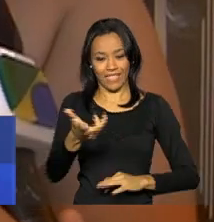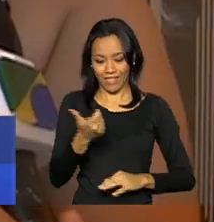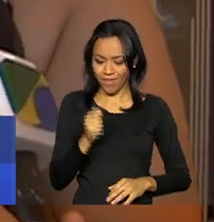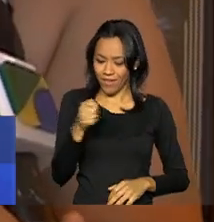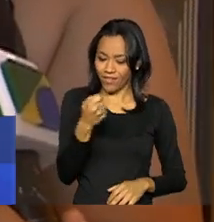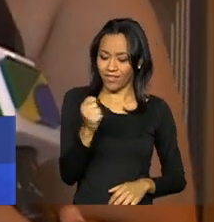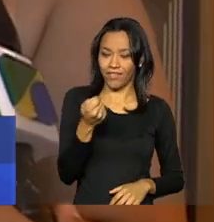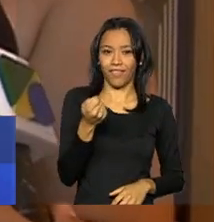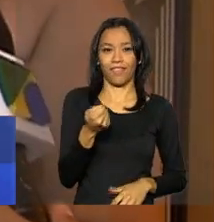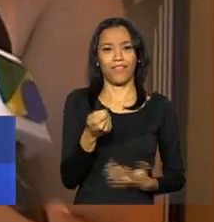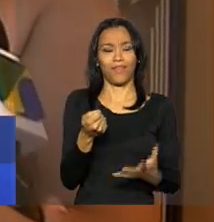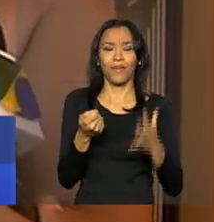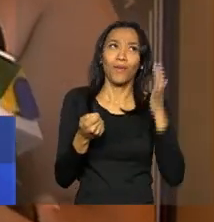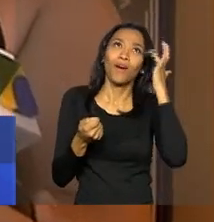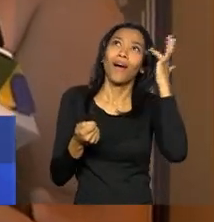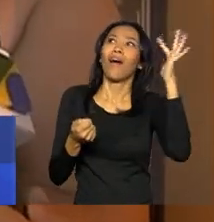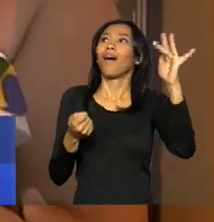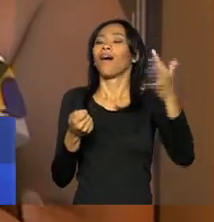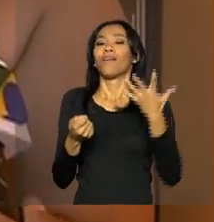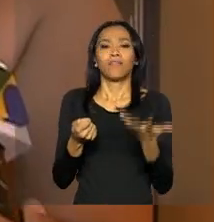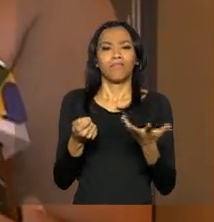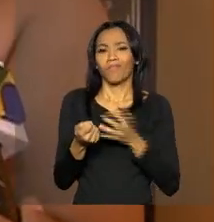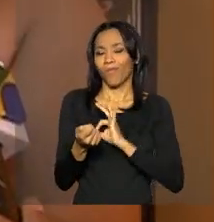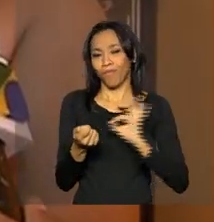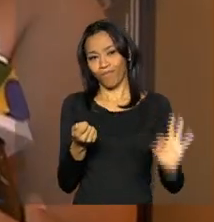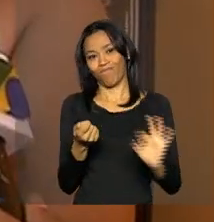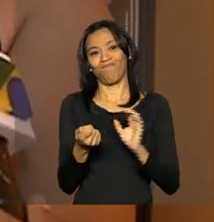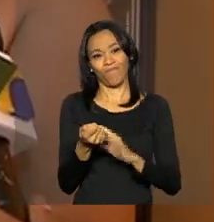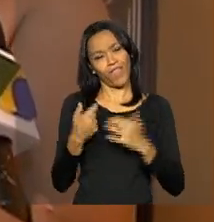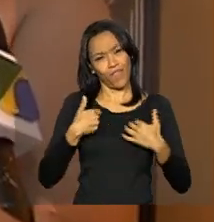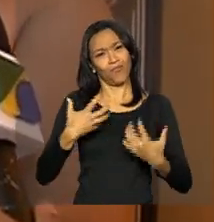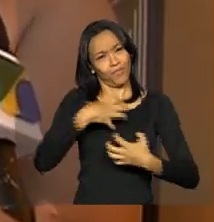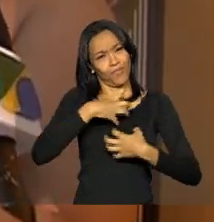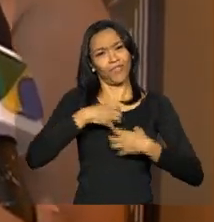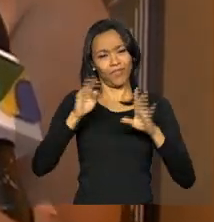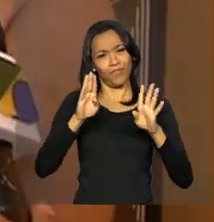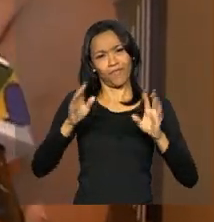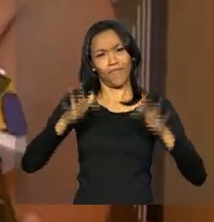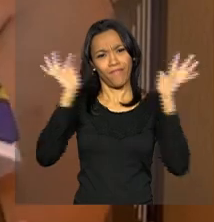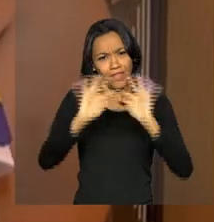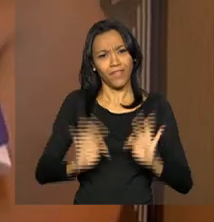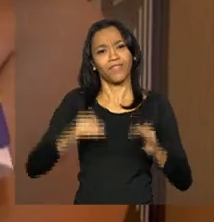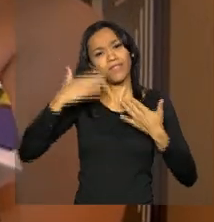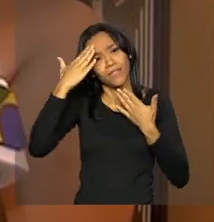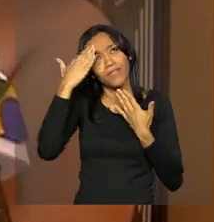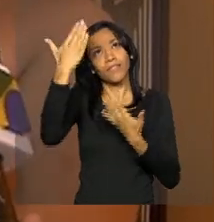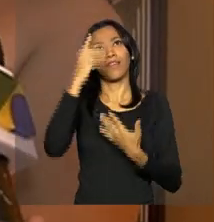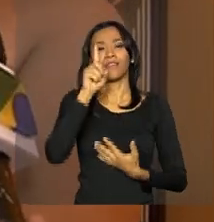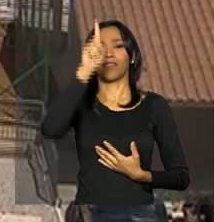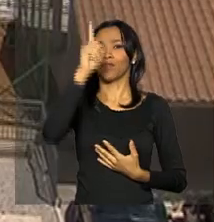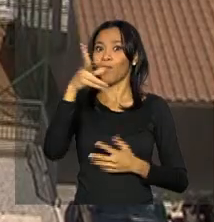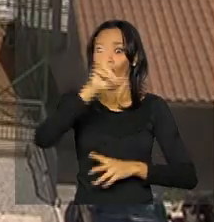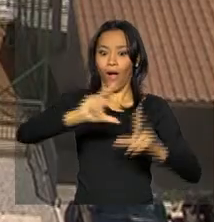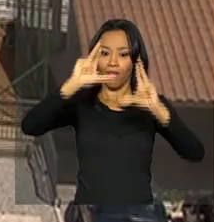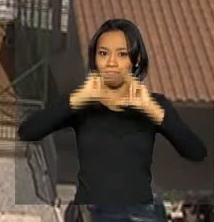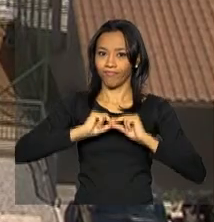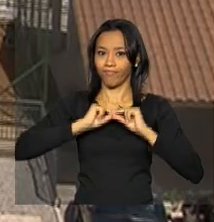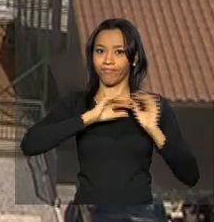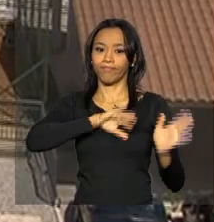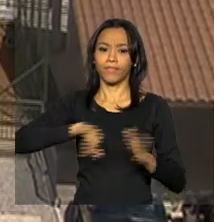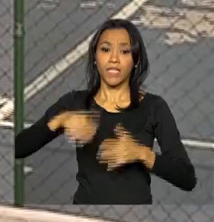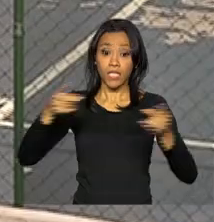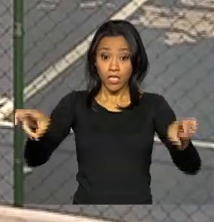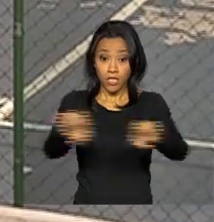imaginava. Nossa, felicidade imensa. Estou muito feliz. Graças a Deus. Presentão. A quadra de